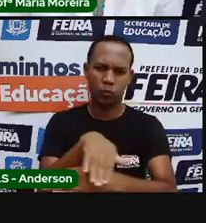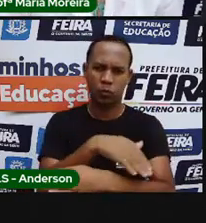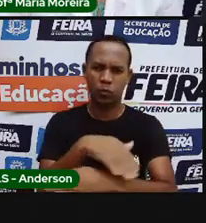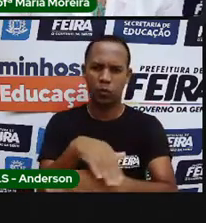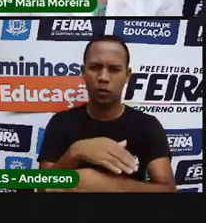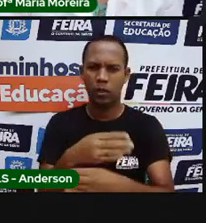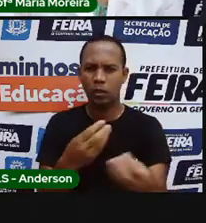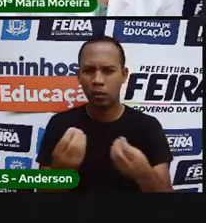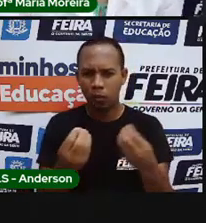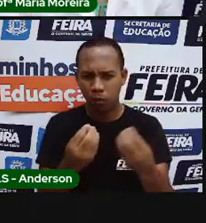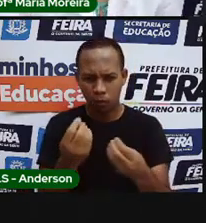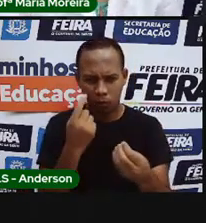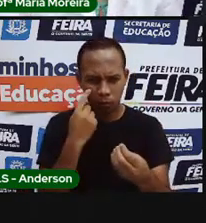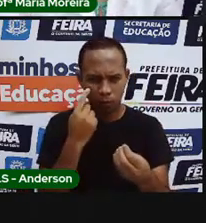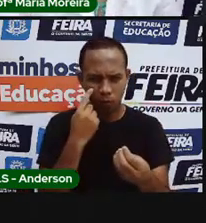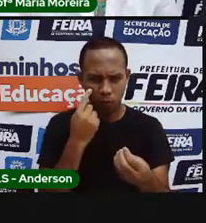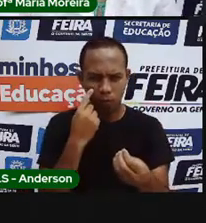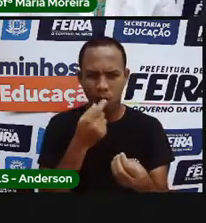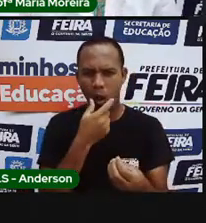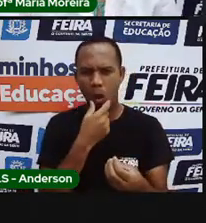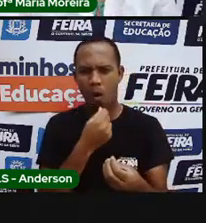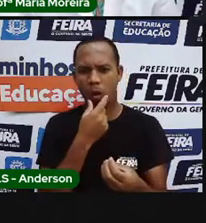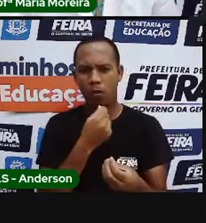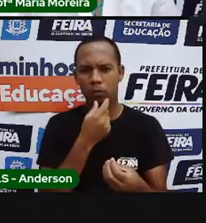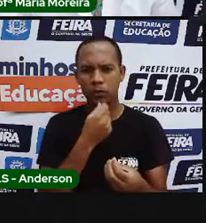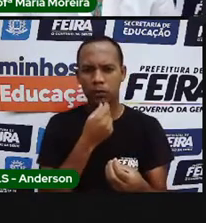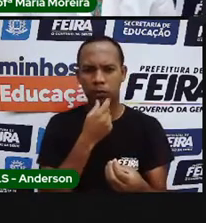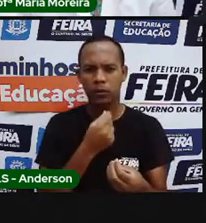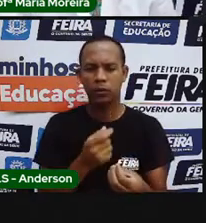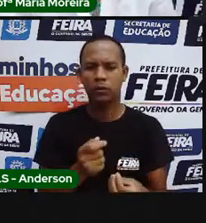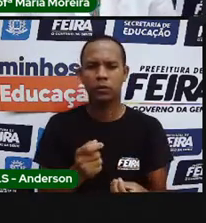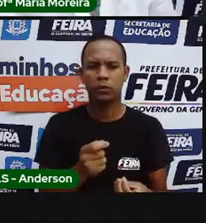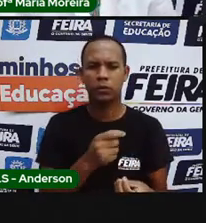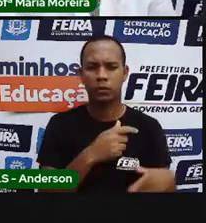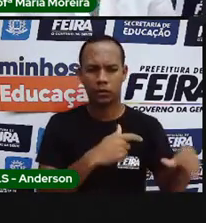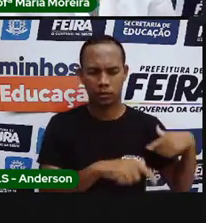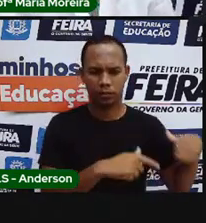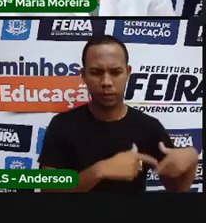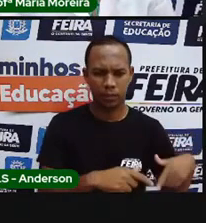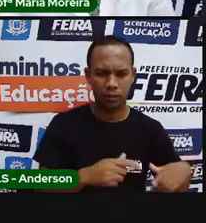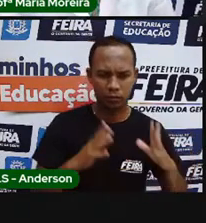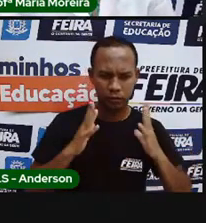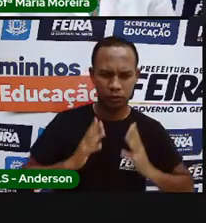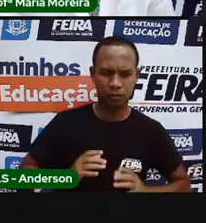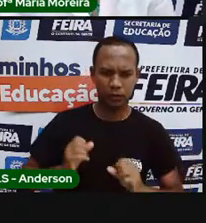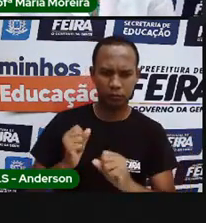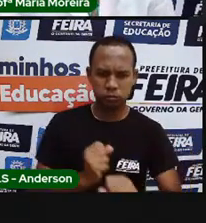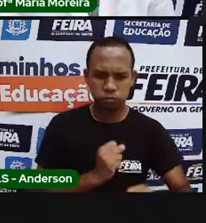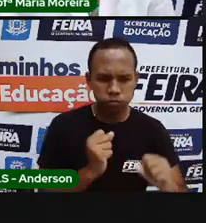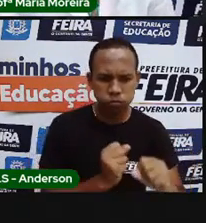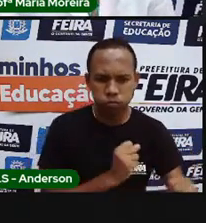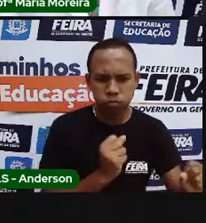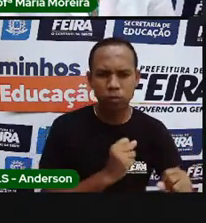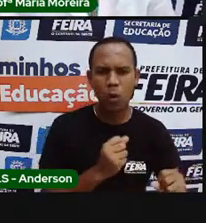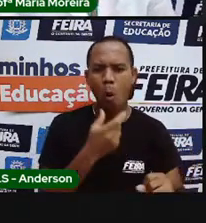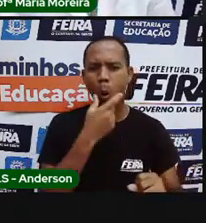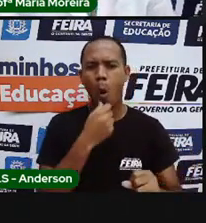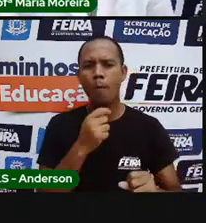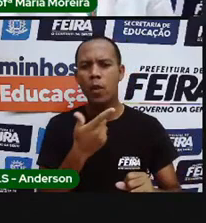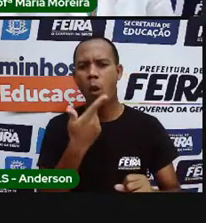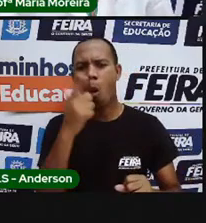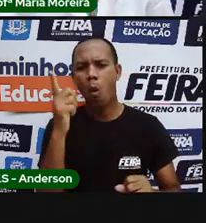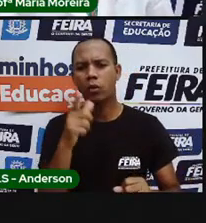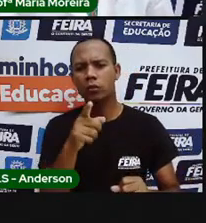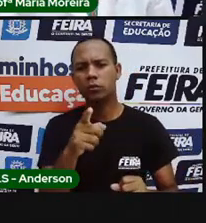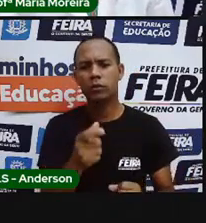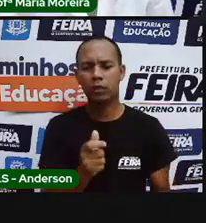imagem, tem um rapaz, né? Um homem, que ele está trabalhando Ele está fazendo o A coleta do lixo Ele estava vindo,